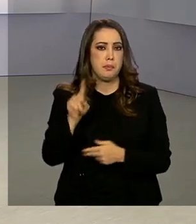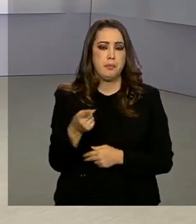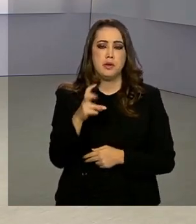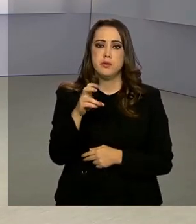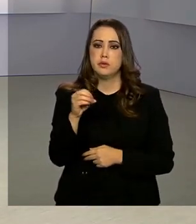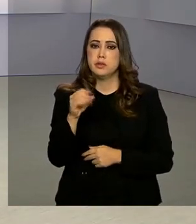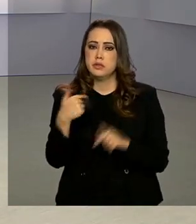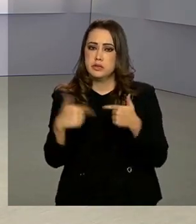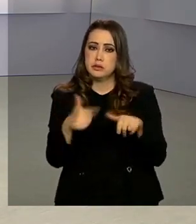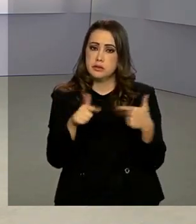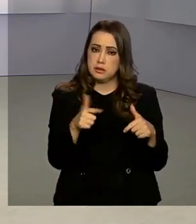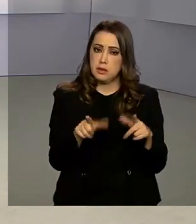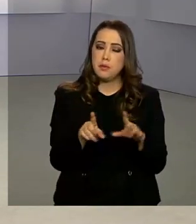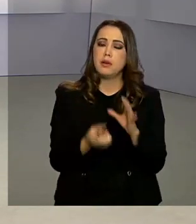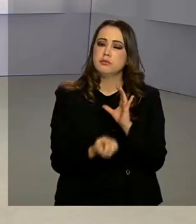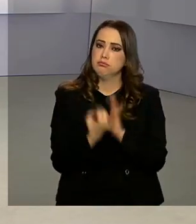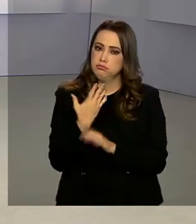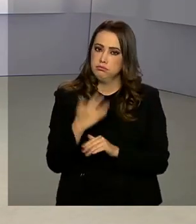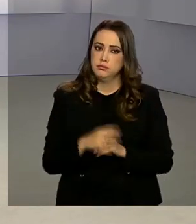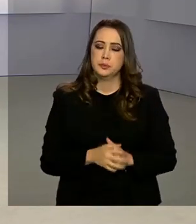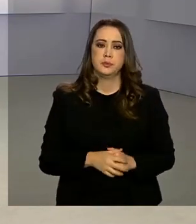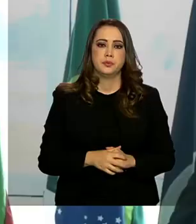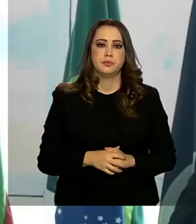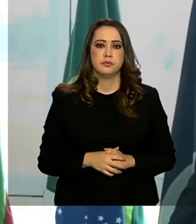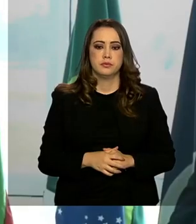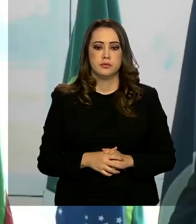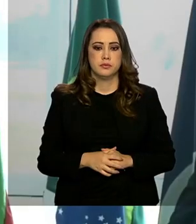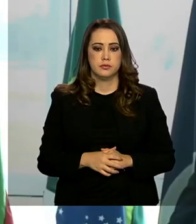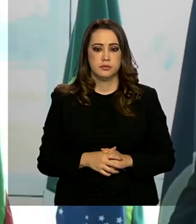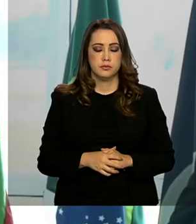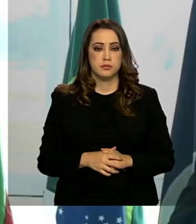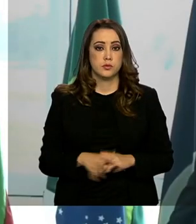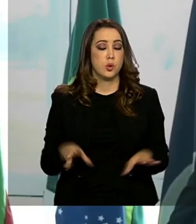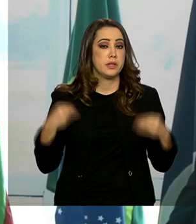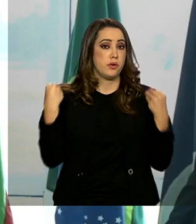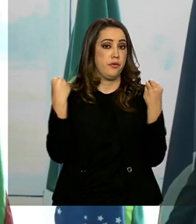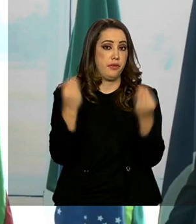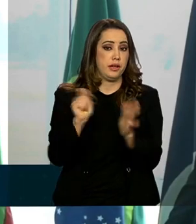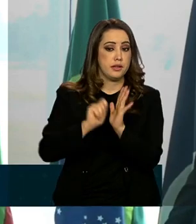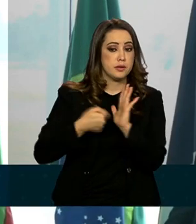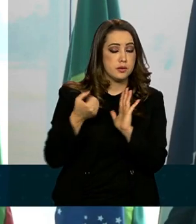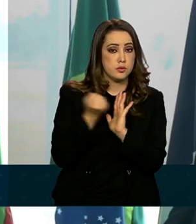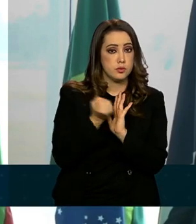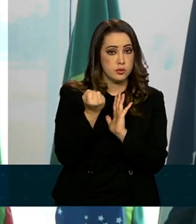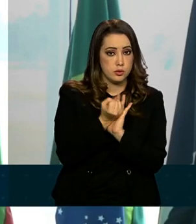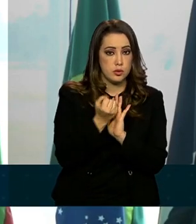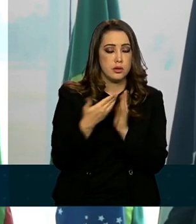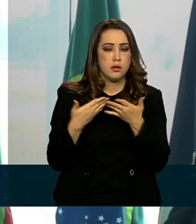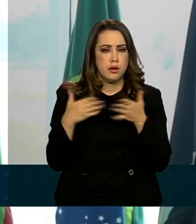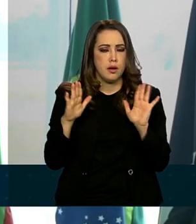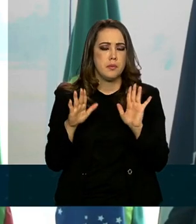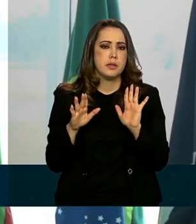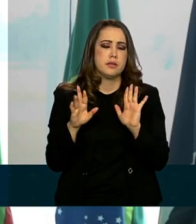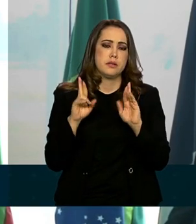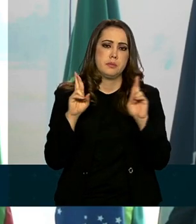diretos e indiretos devem ser gerados. Com essa entrega, com essa assinatura do contrato, serve a esperança.